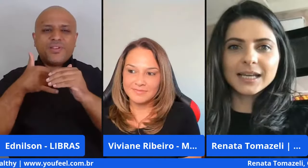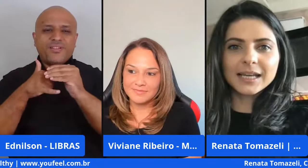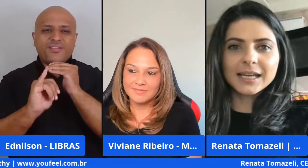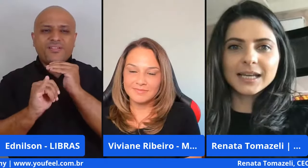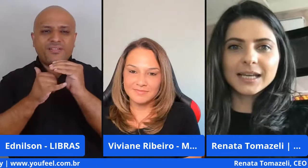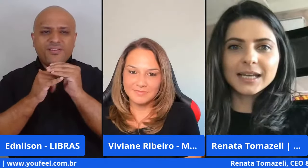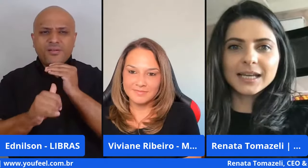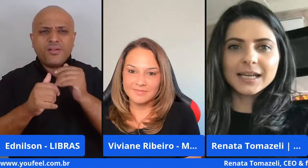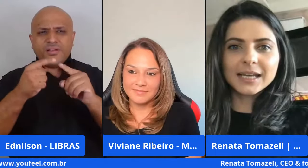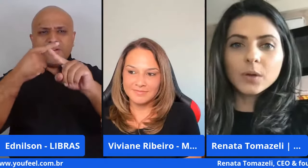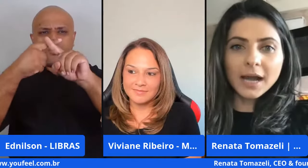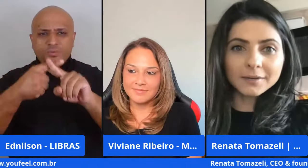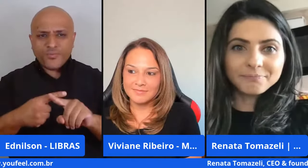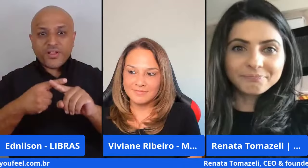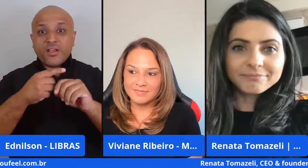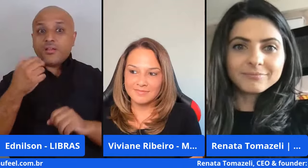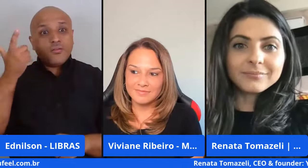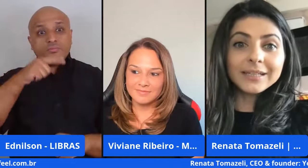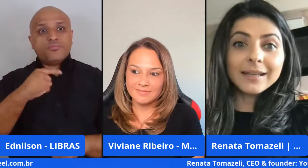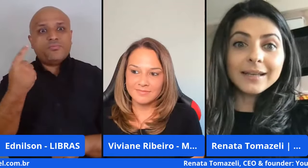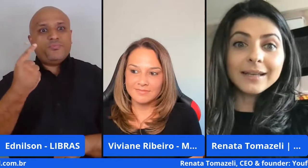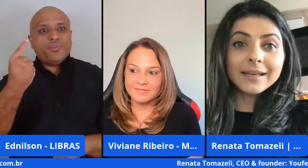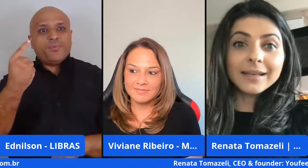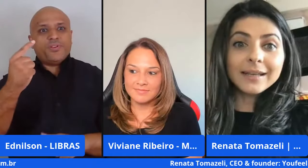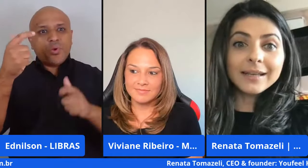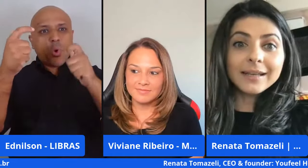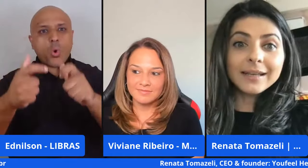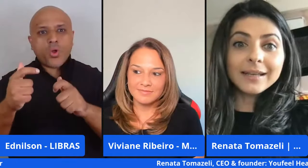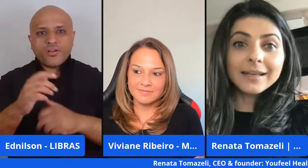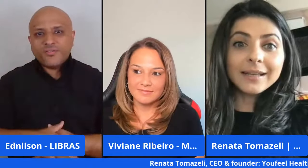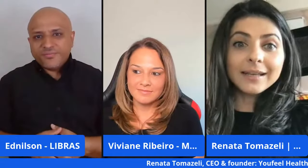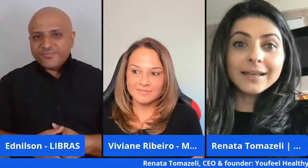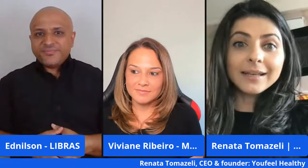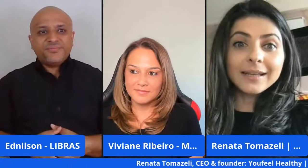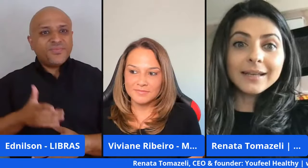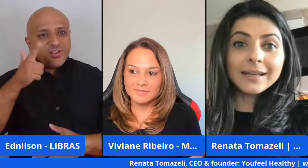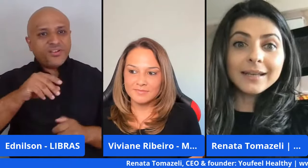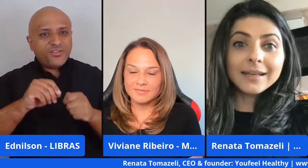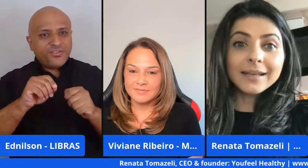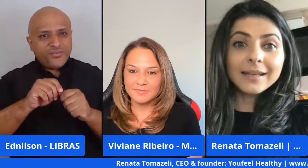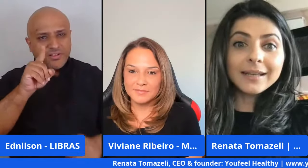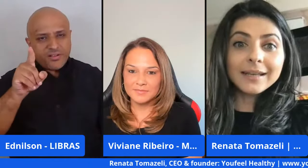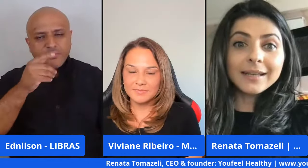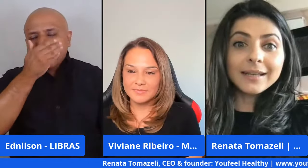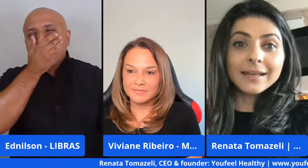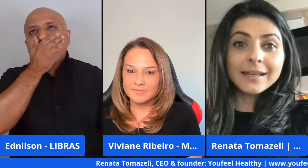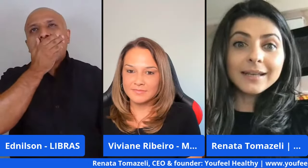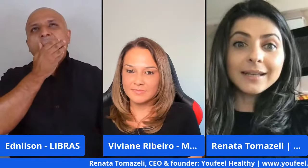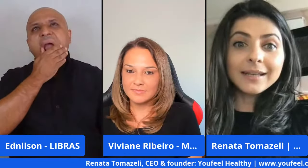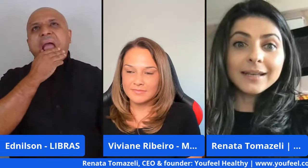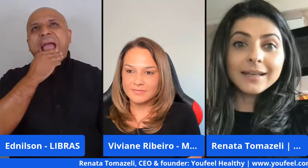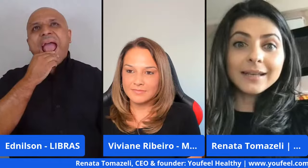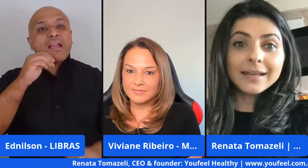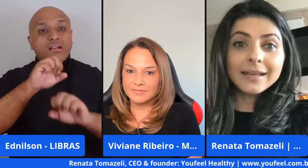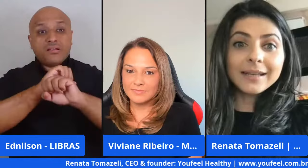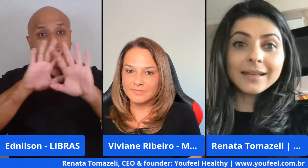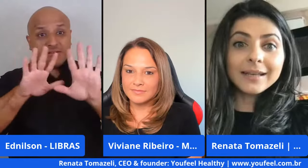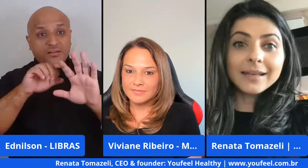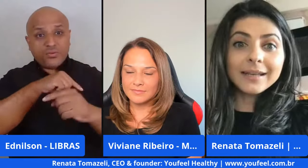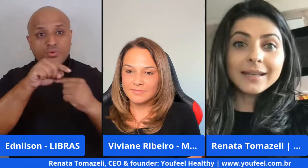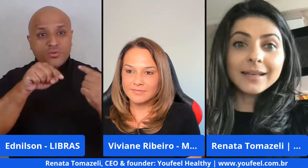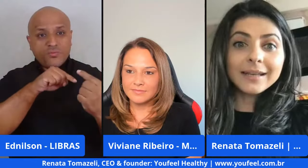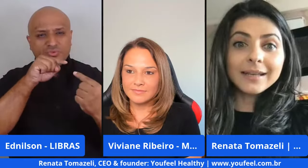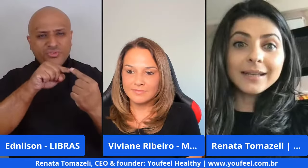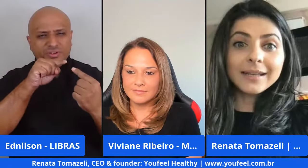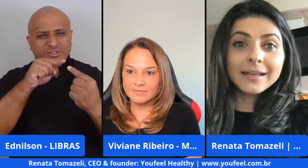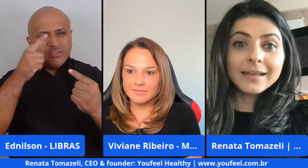competição e nós ficamos em primeiro lugar nessa imersão de startups que a gente fez lá eu quero deixar bem claro que o nosso objetivo quando a gente fez essa